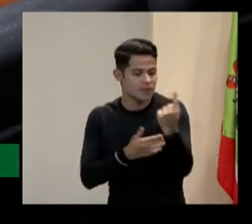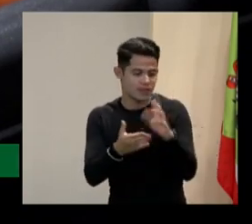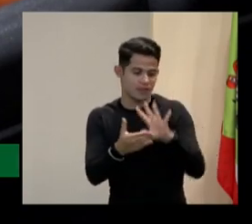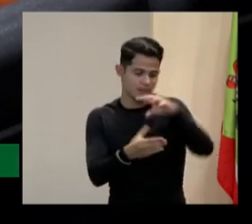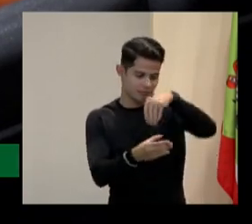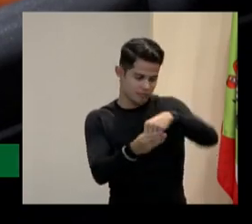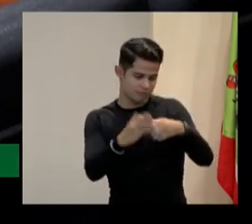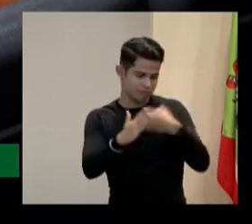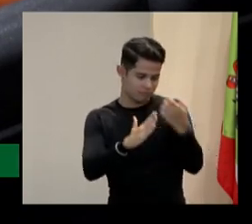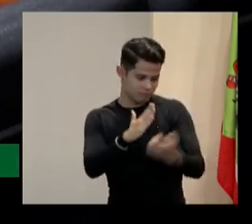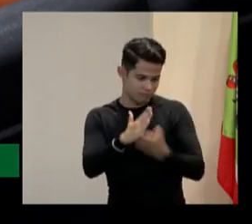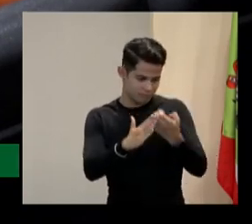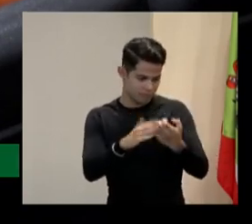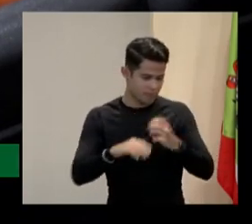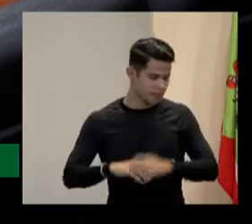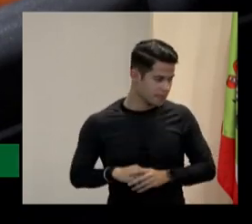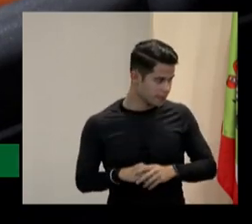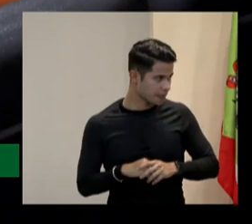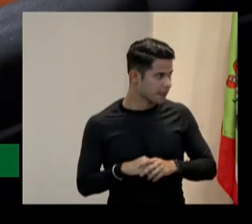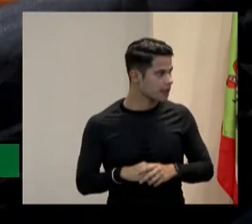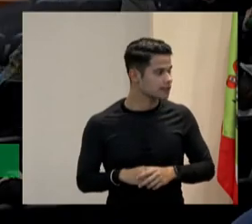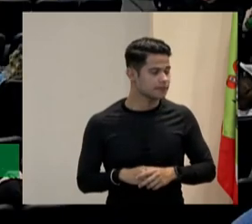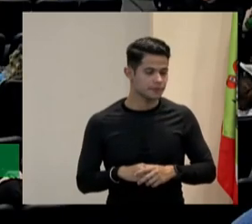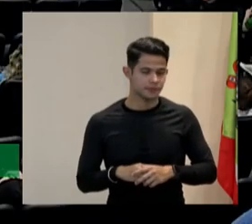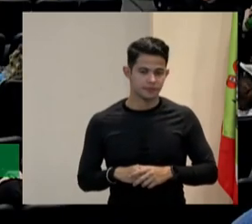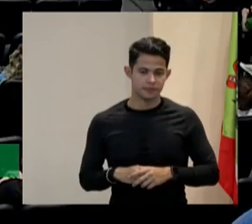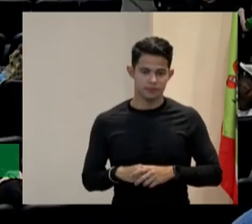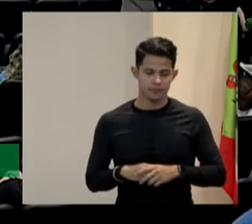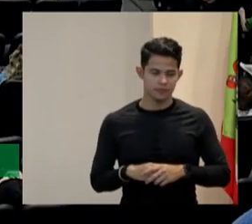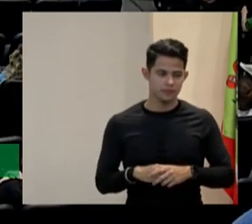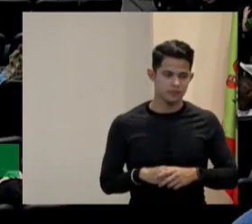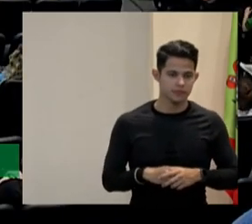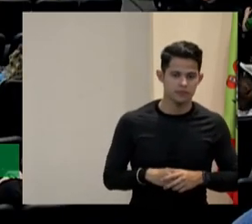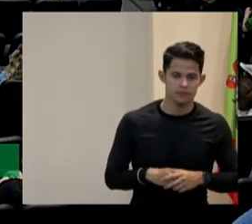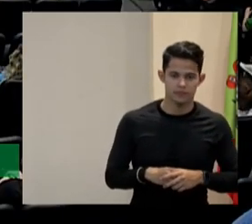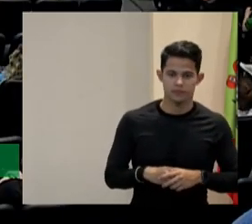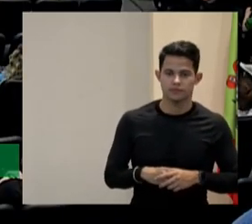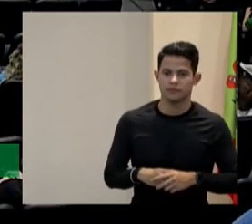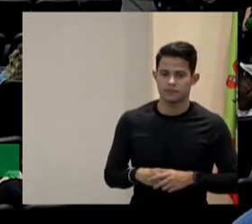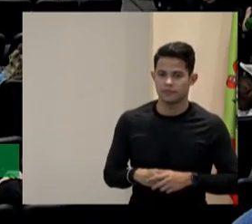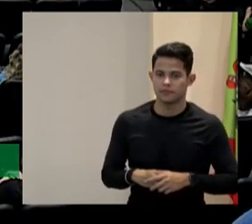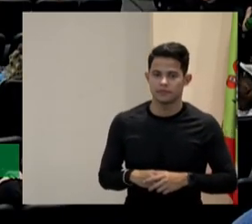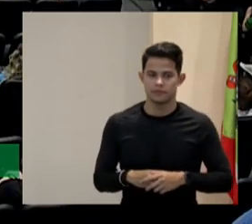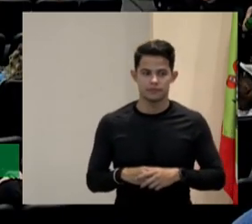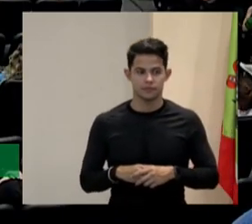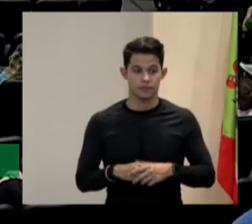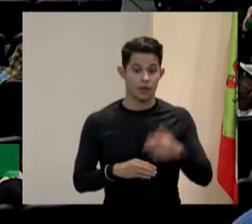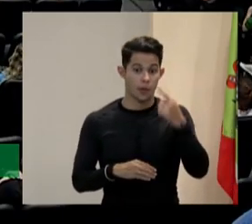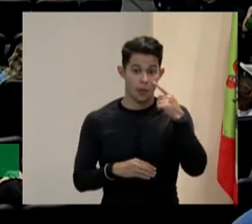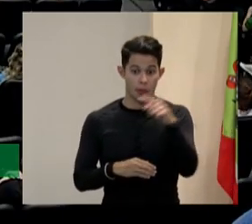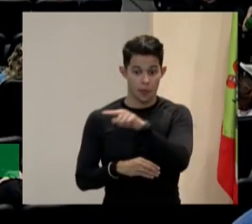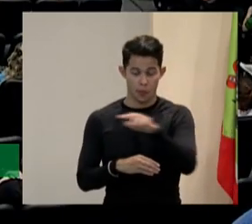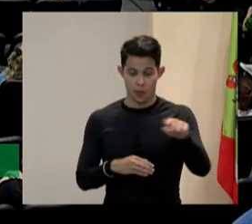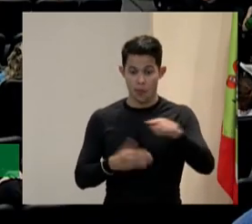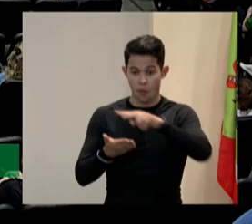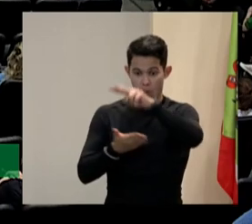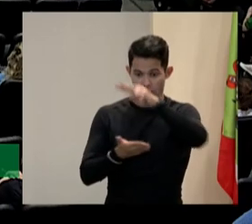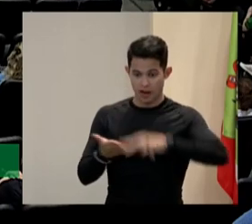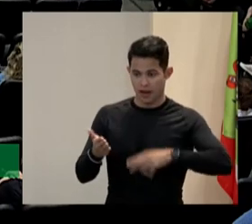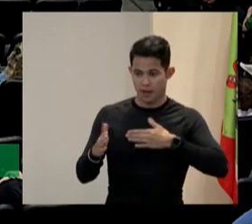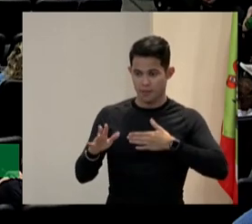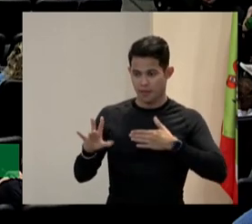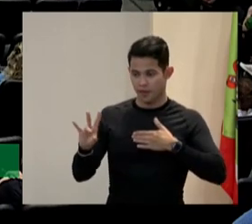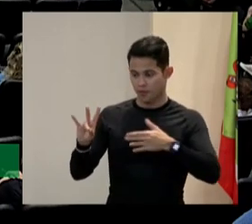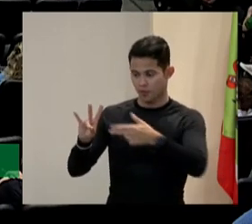sim falando para abrir vocês vão olhar meu linkedin não adianta eu esconder eu não estou aqui